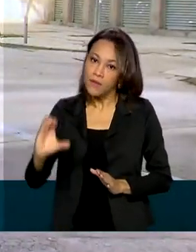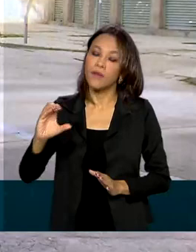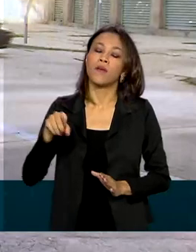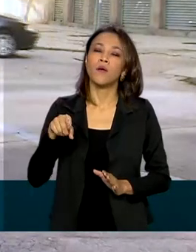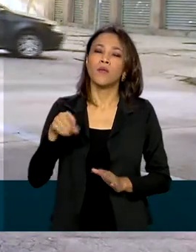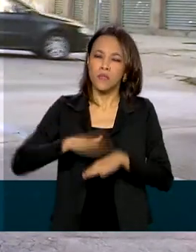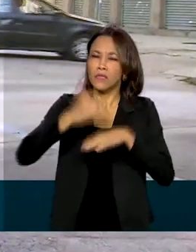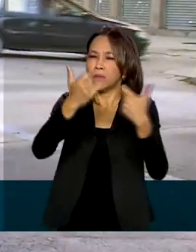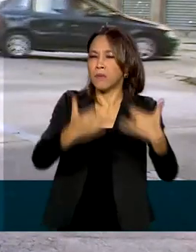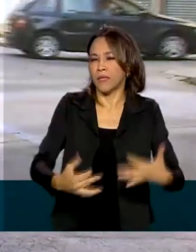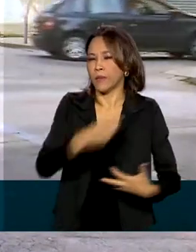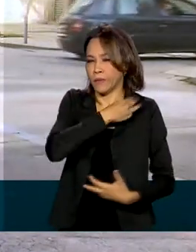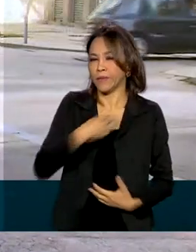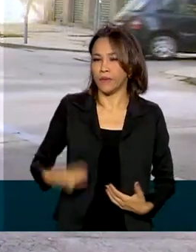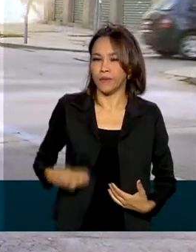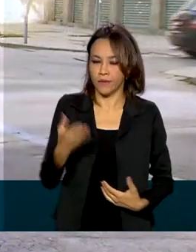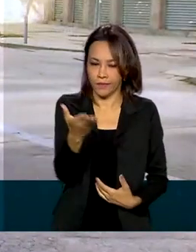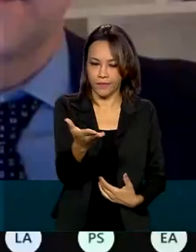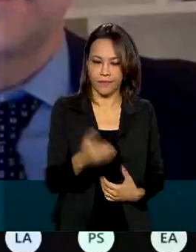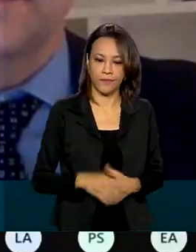explica para a gente. Vamos ouvir.